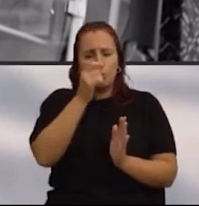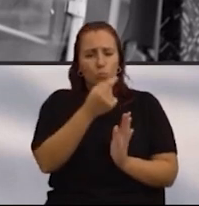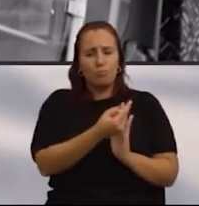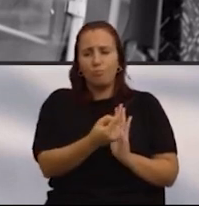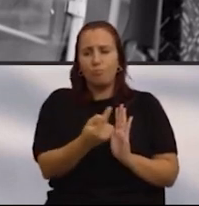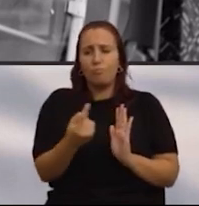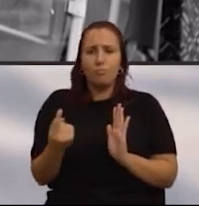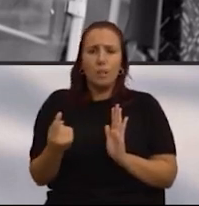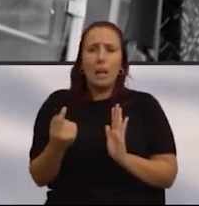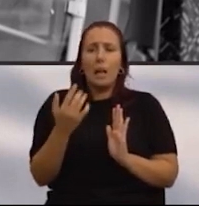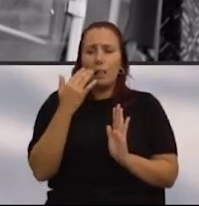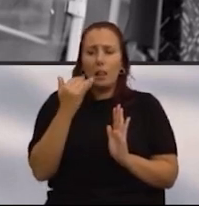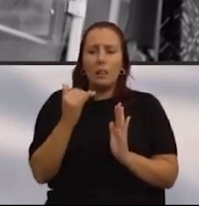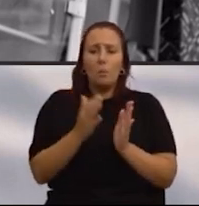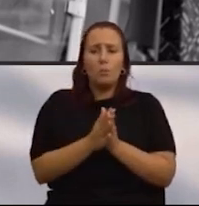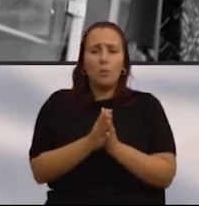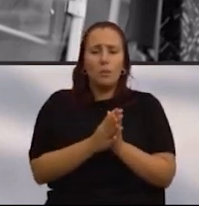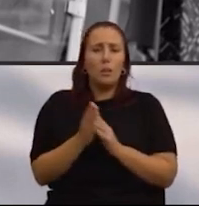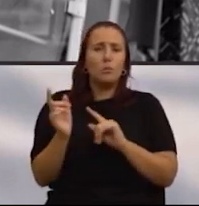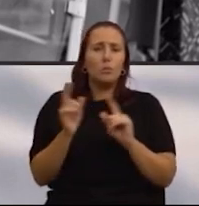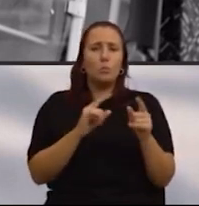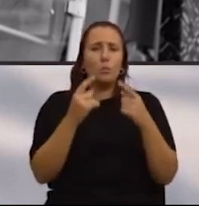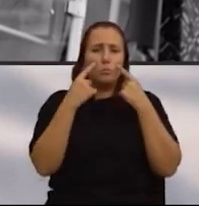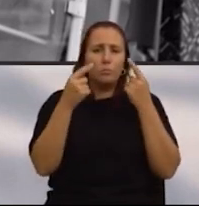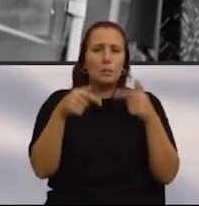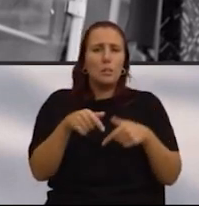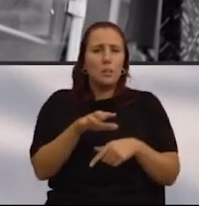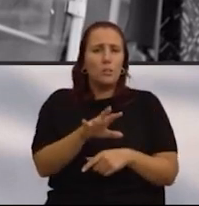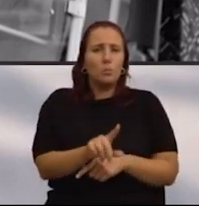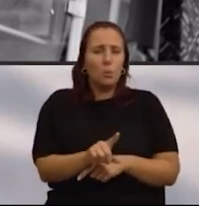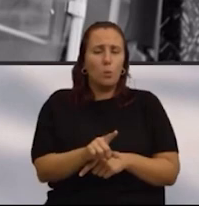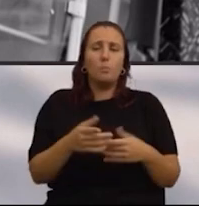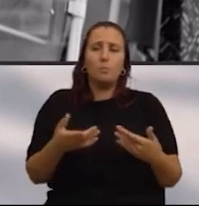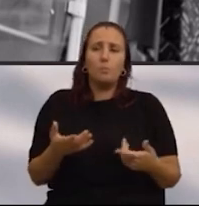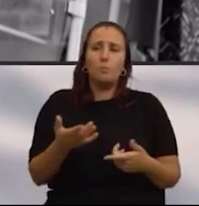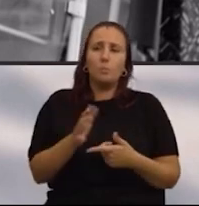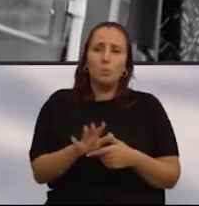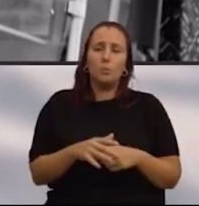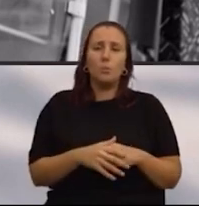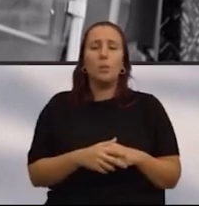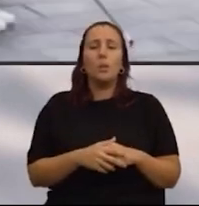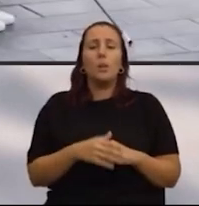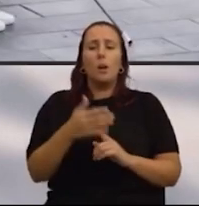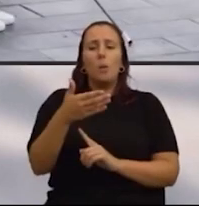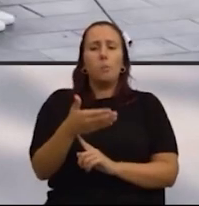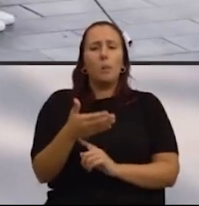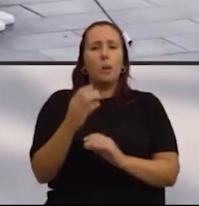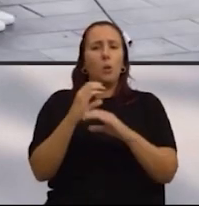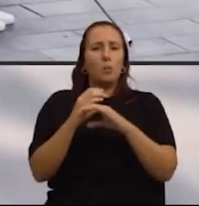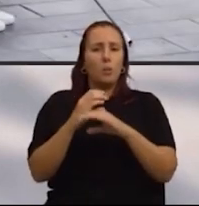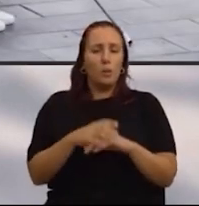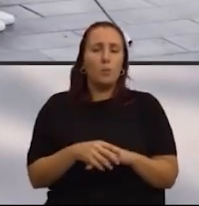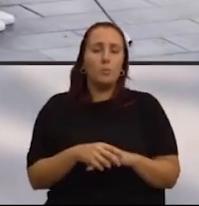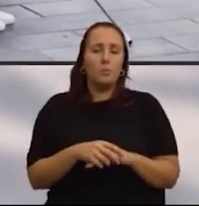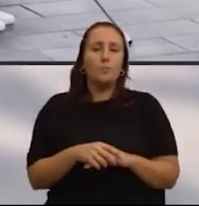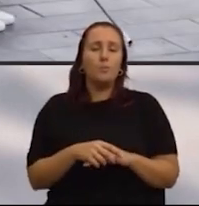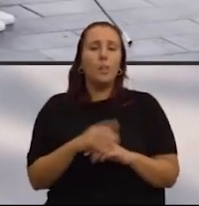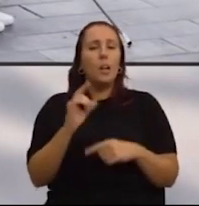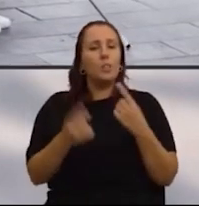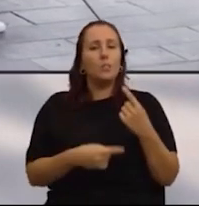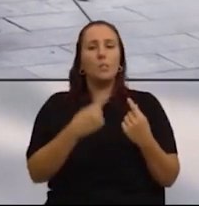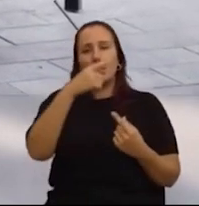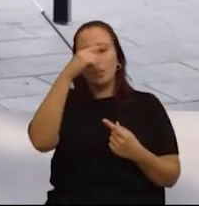que tentam utilizar os transportes em Lisboa. E, por exemplo, no que toca às paragens de autocarro, é muitas vezes